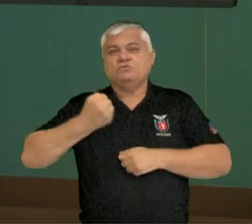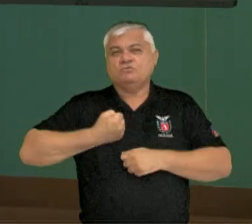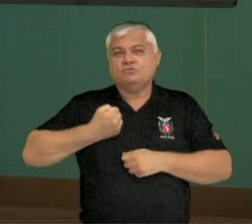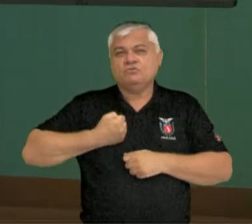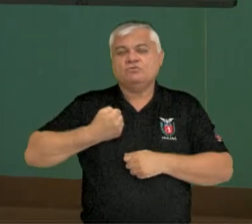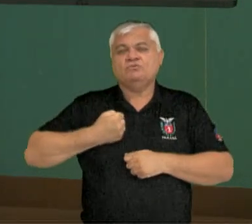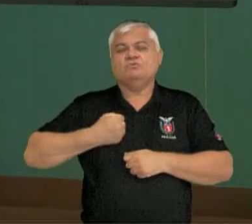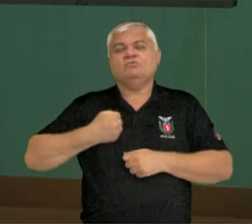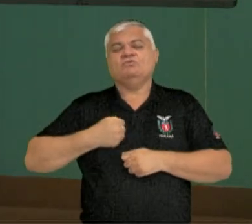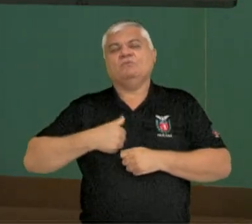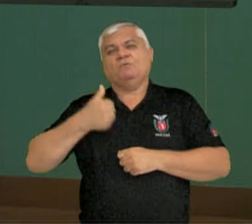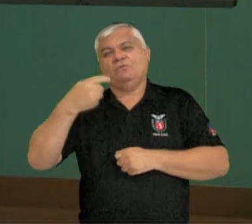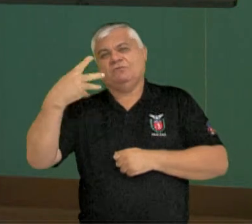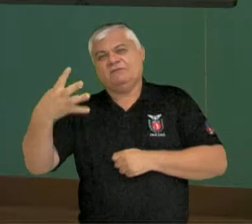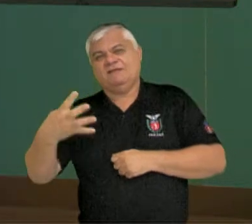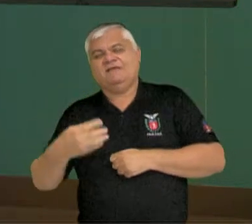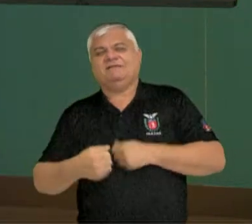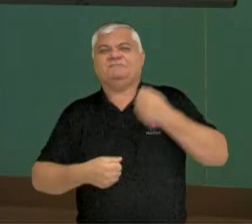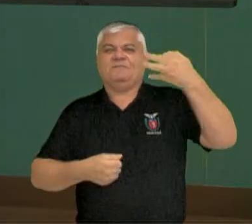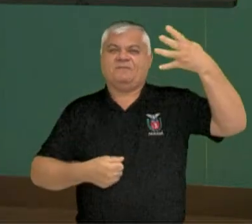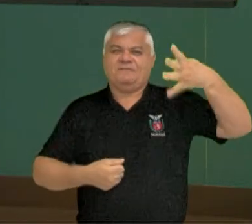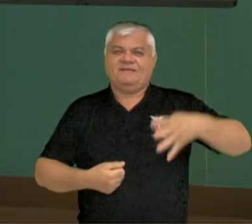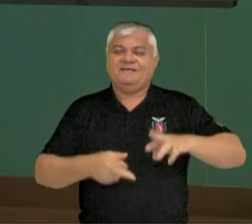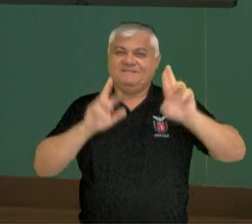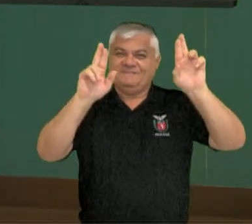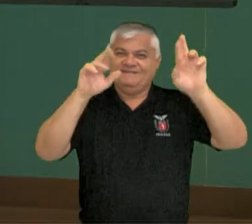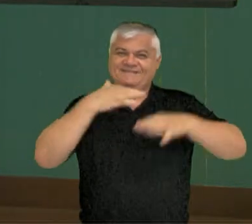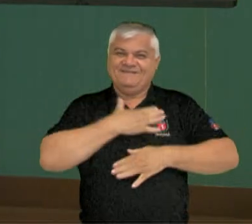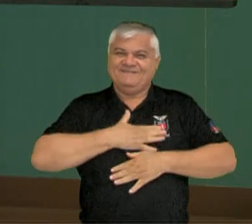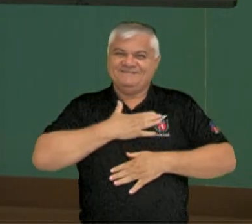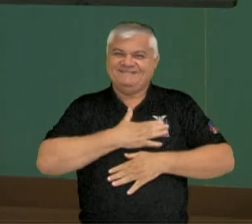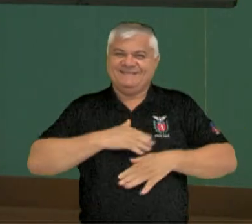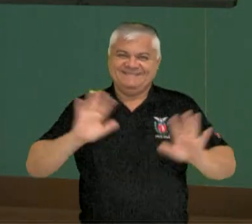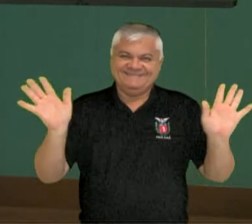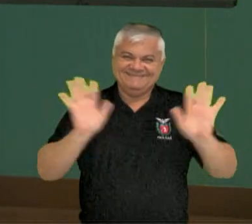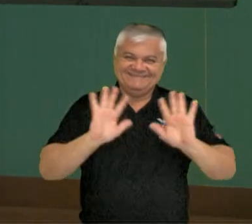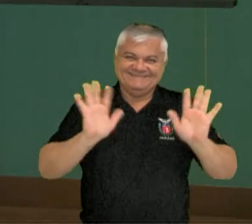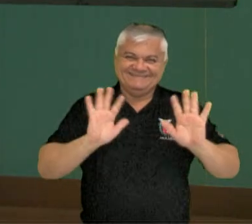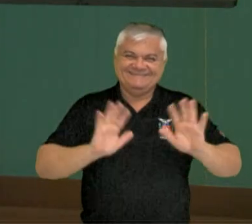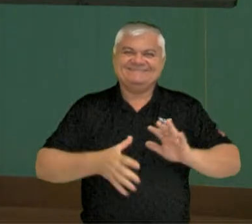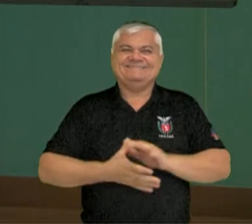os ordinais e os cardinais. Espero que vocês tenham gostado. Até breve!